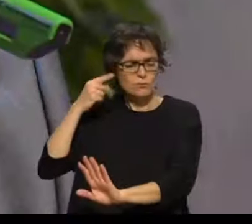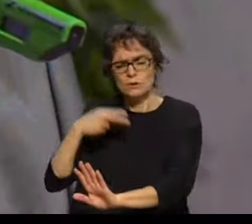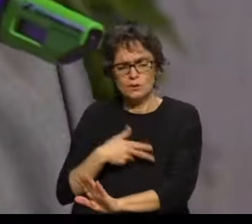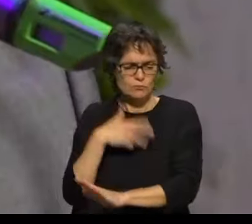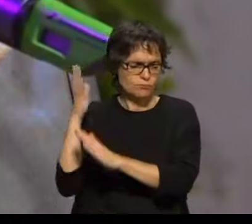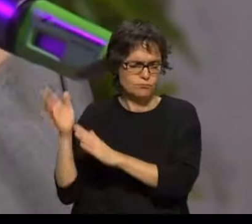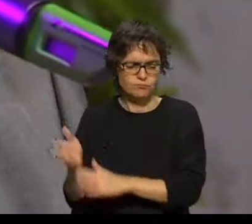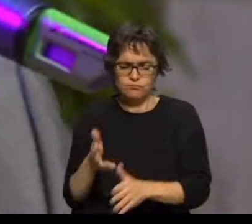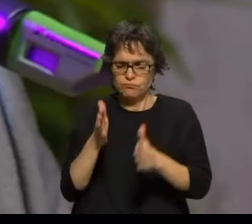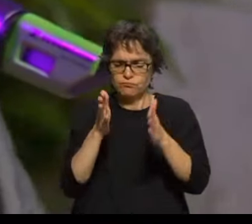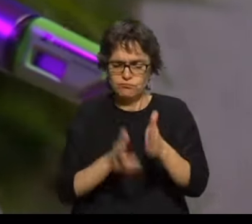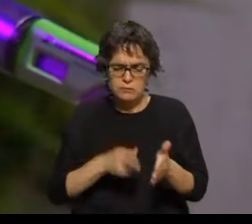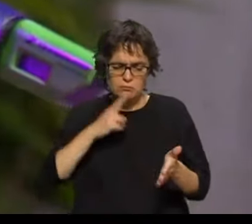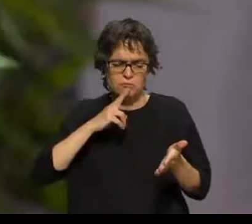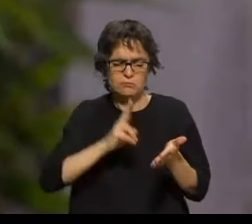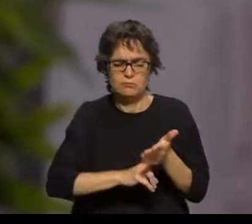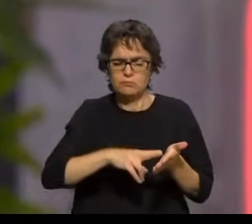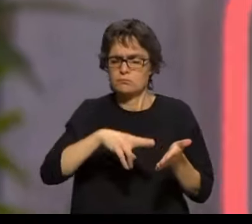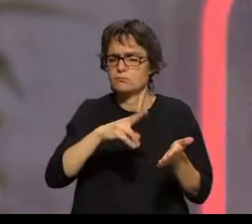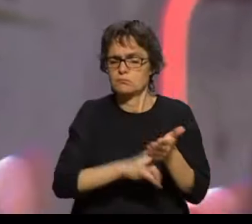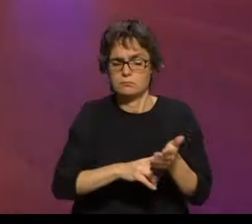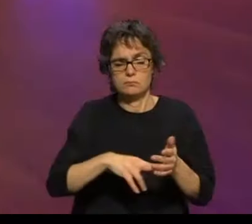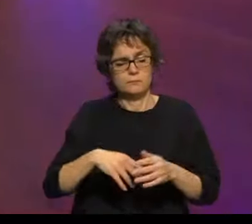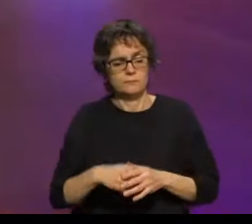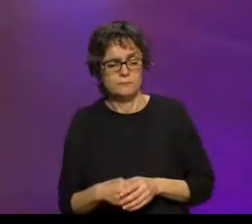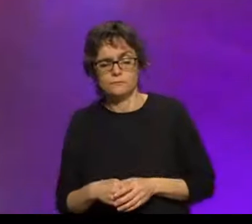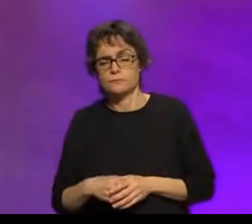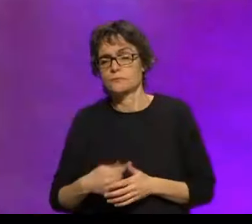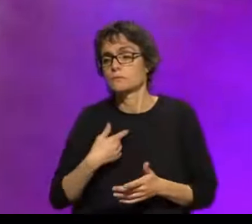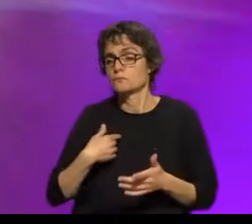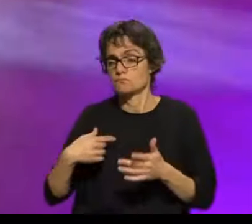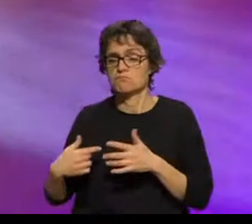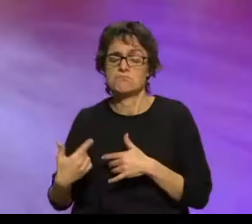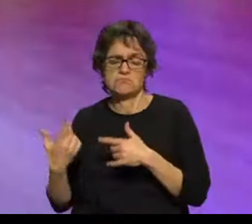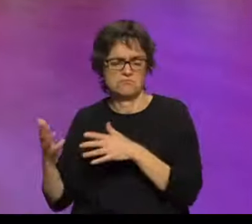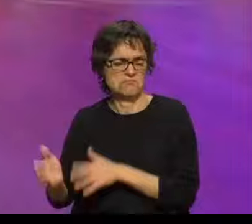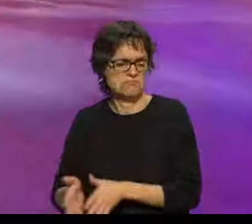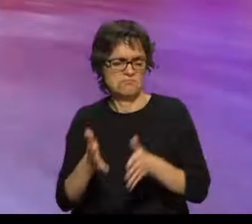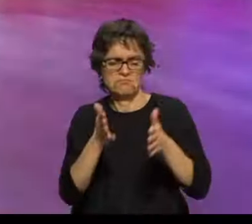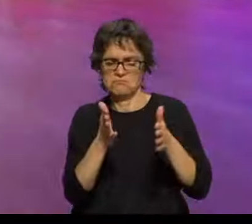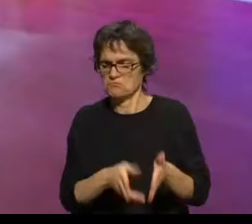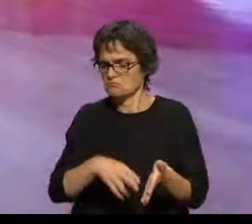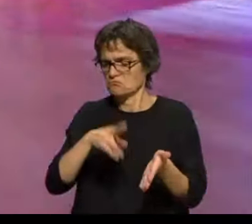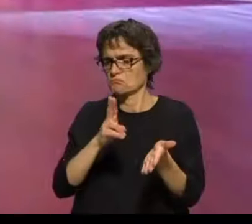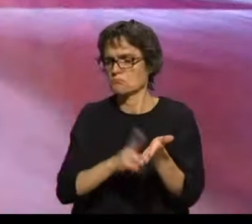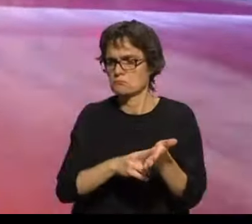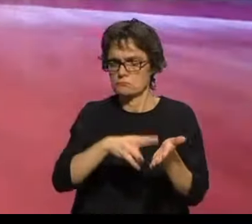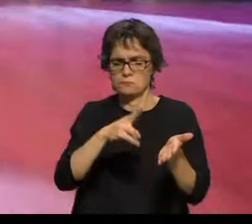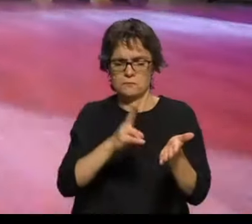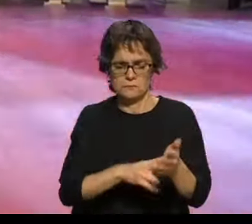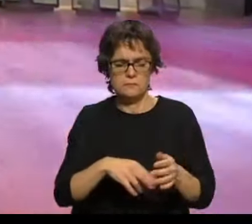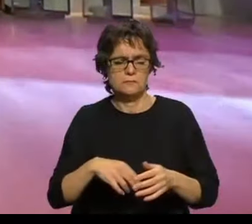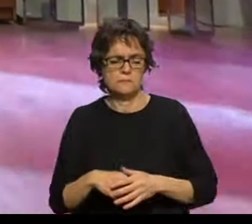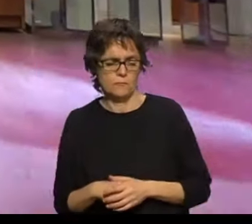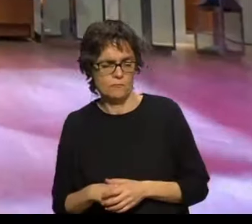da razão Ficar do lado da razão